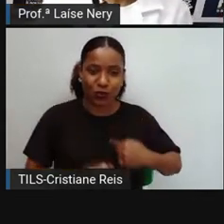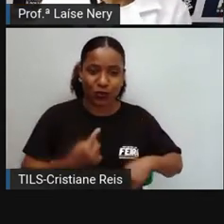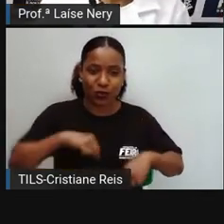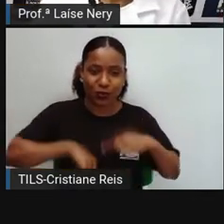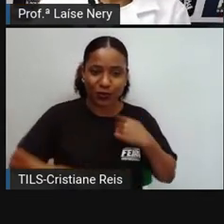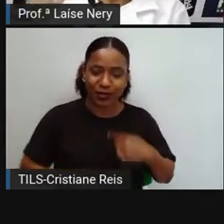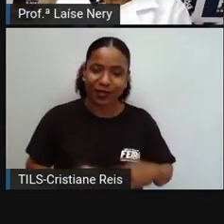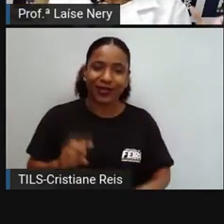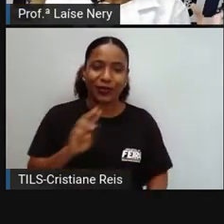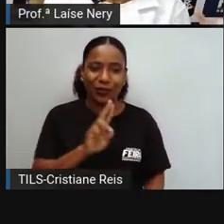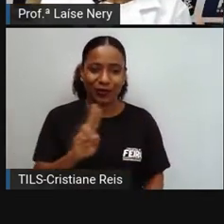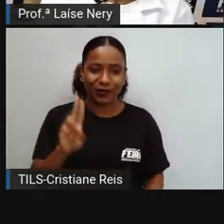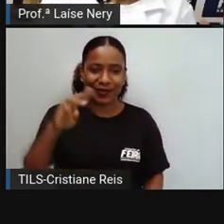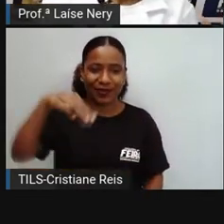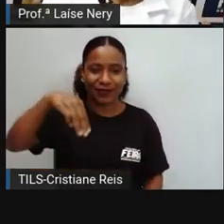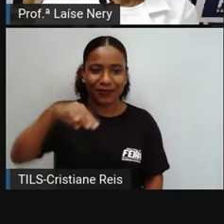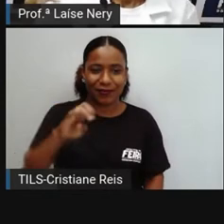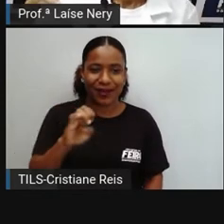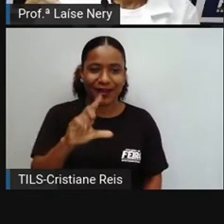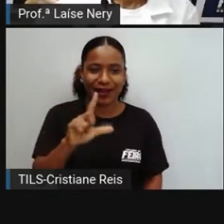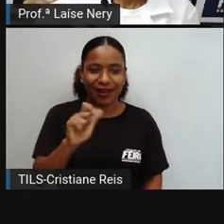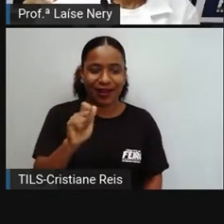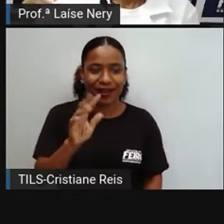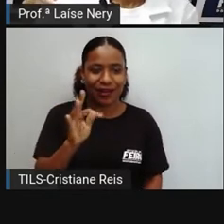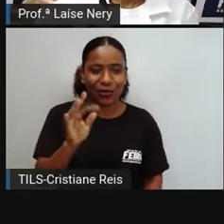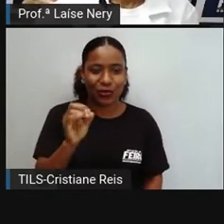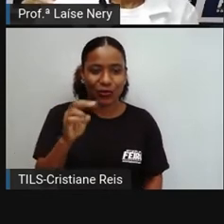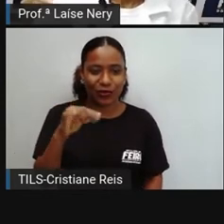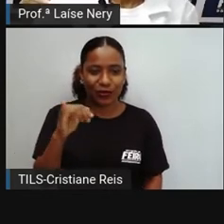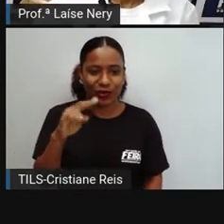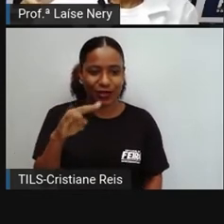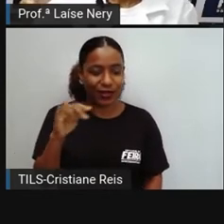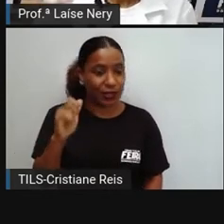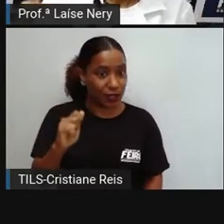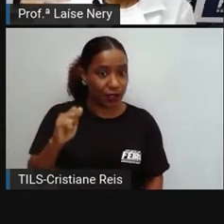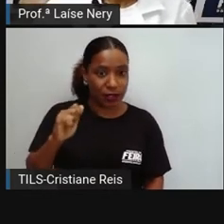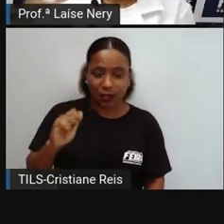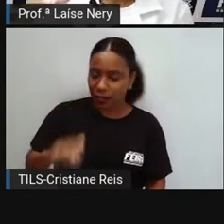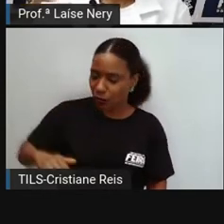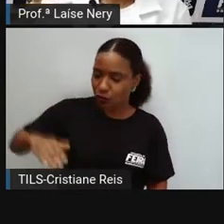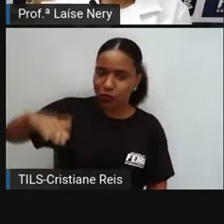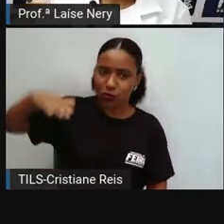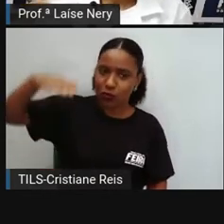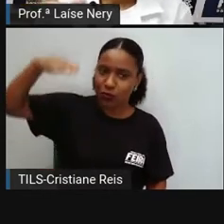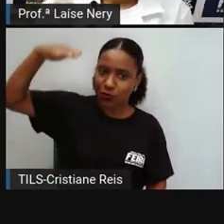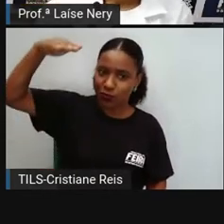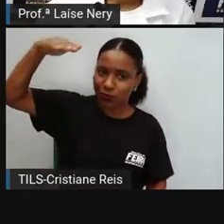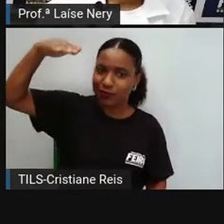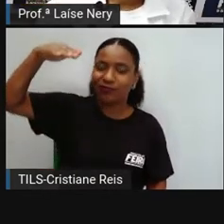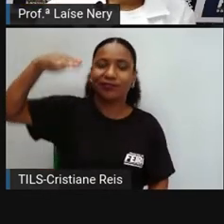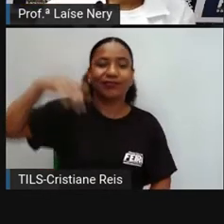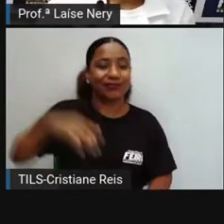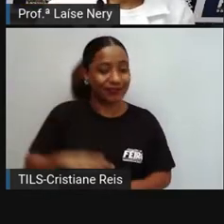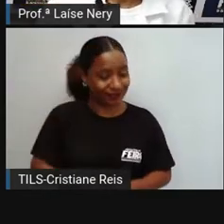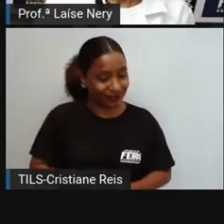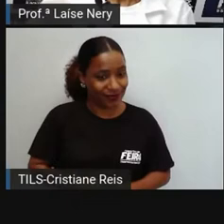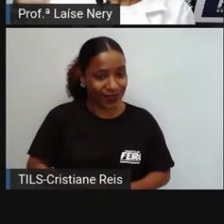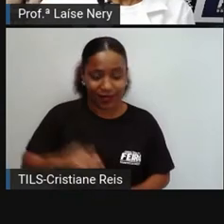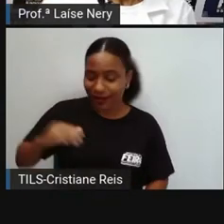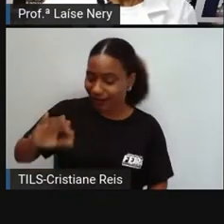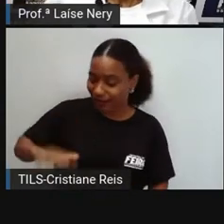melatonina. E esse crescimento acontece nessa fase da infância.